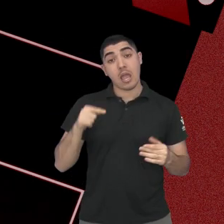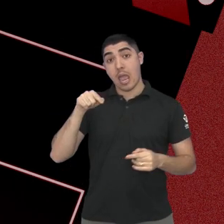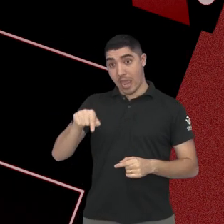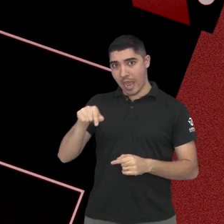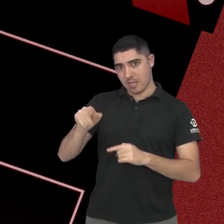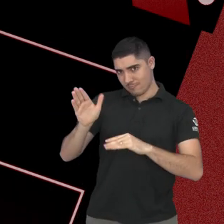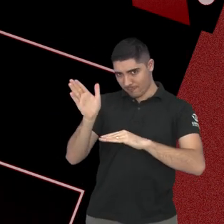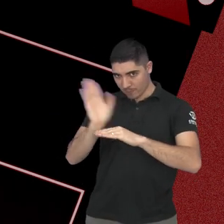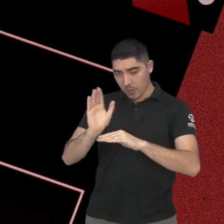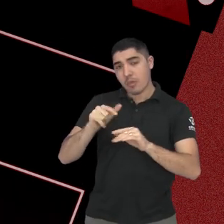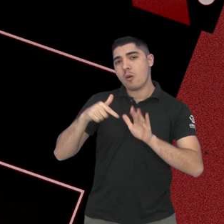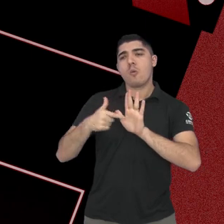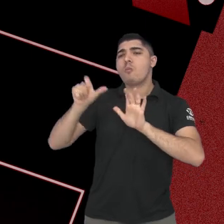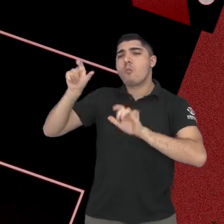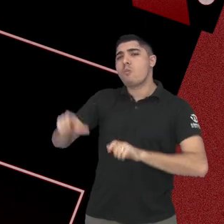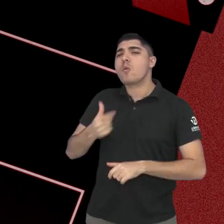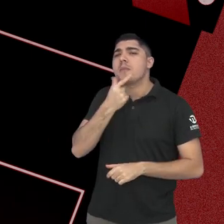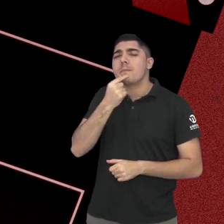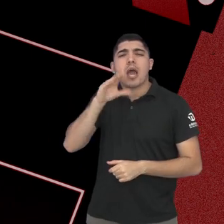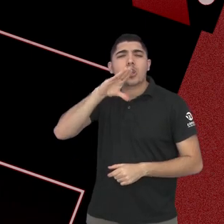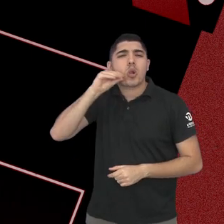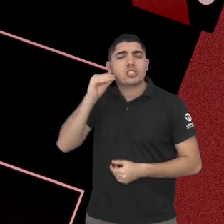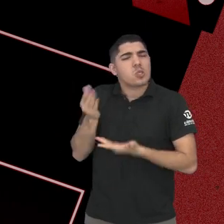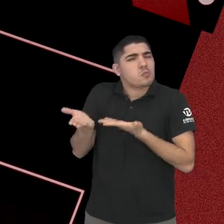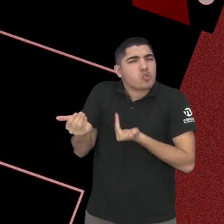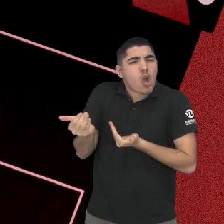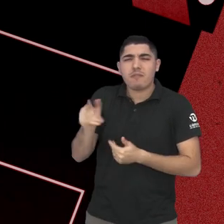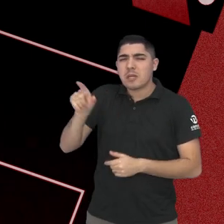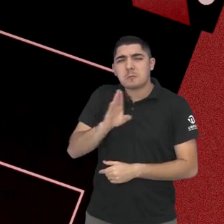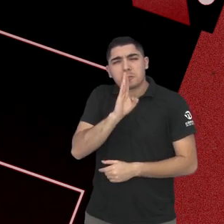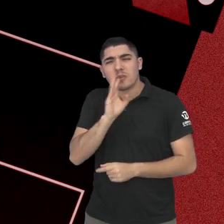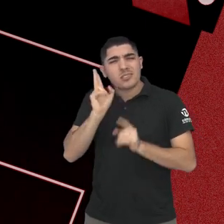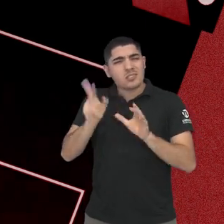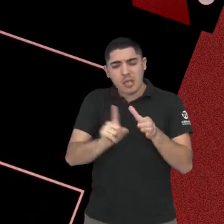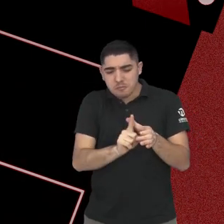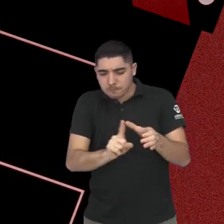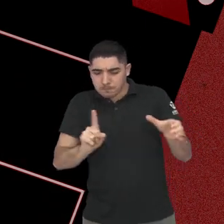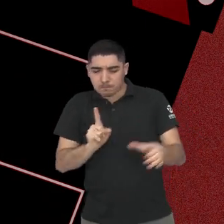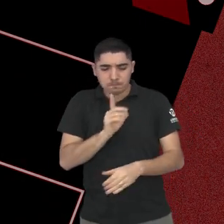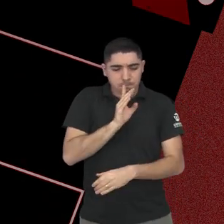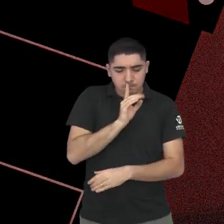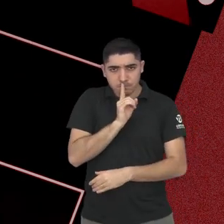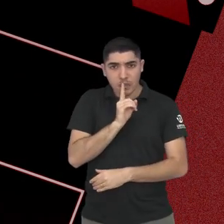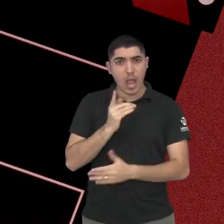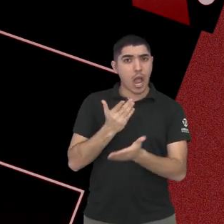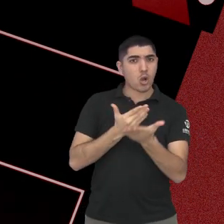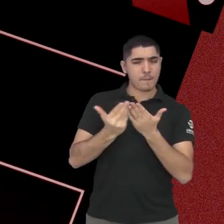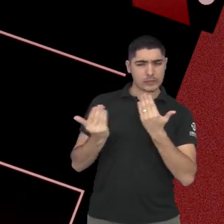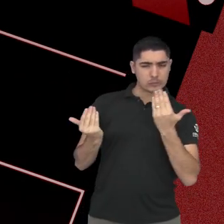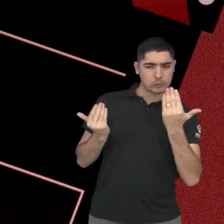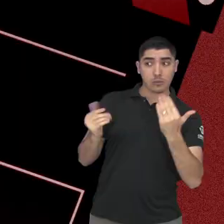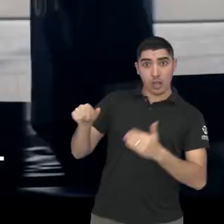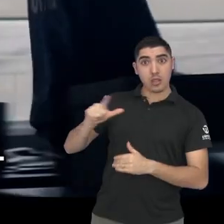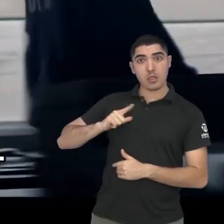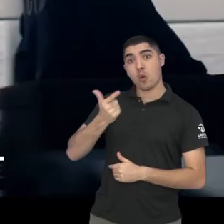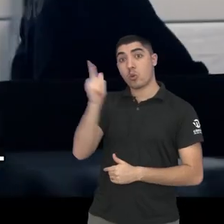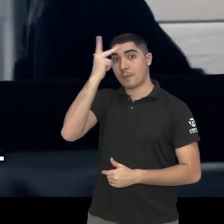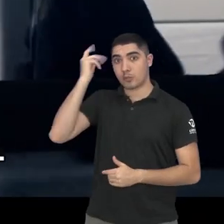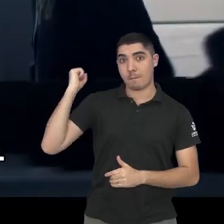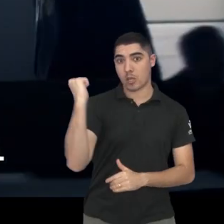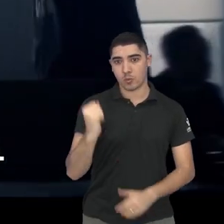O Jacob é um adolescente quieto, que fica sempre na dele, introspectivo, sabe? E é suspeito de um homicídio.